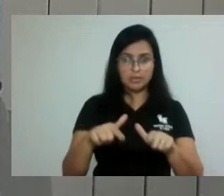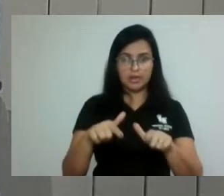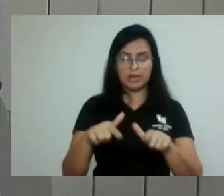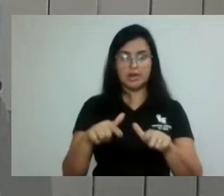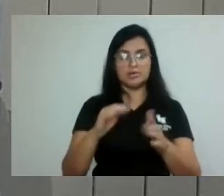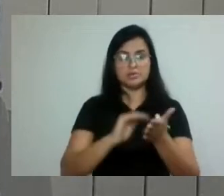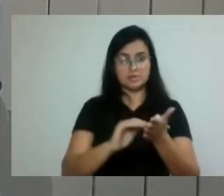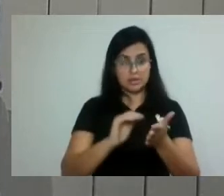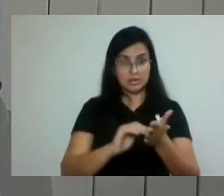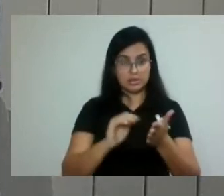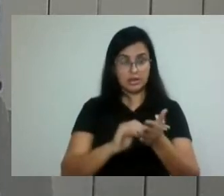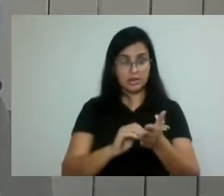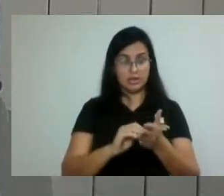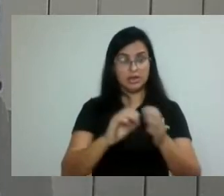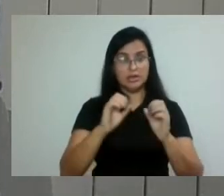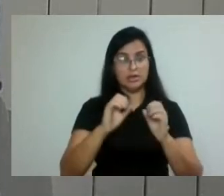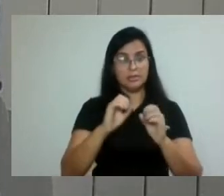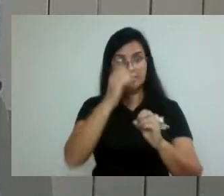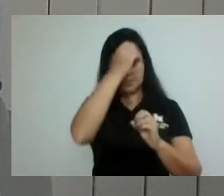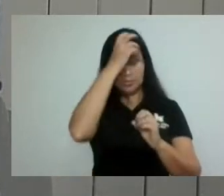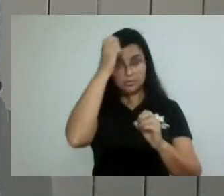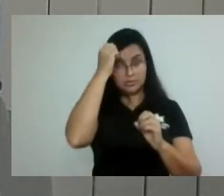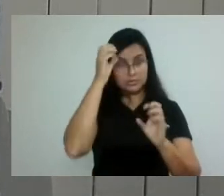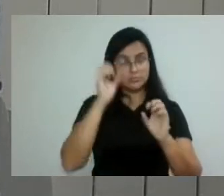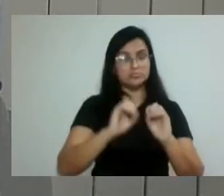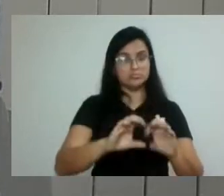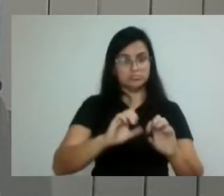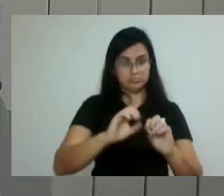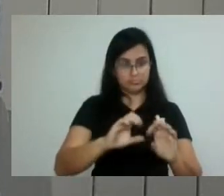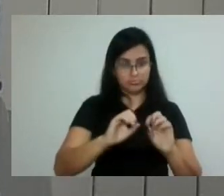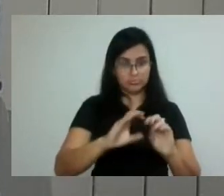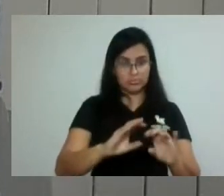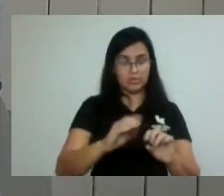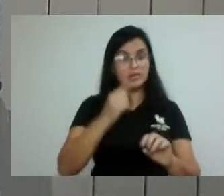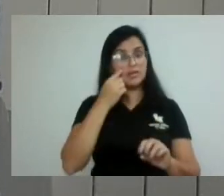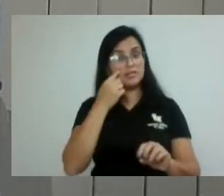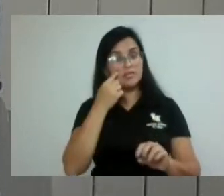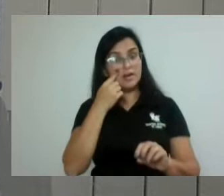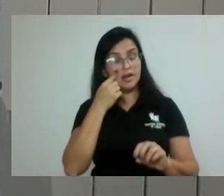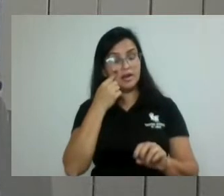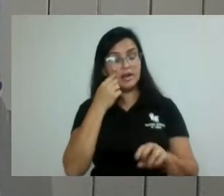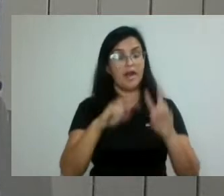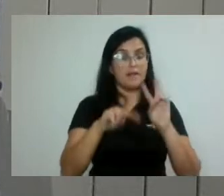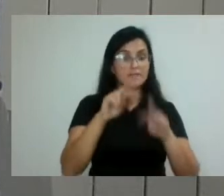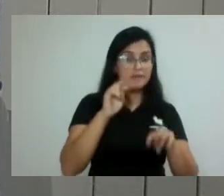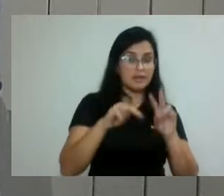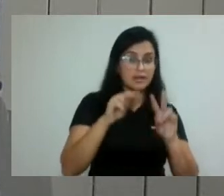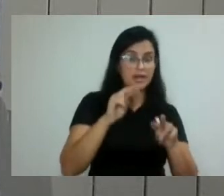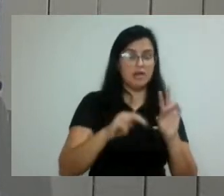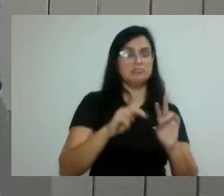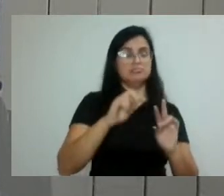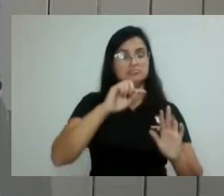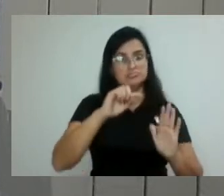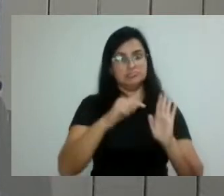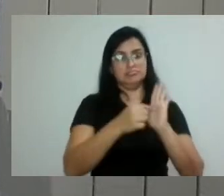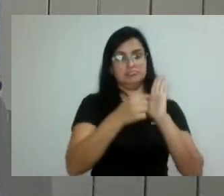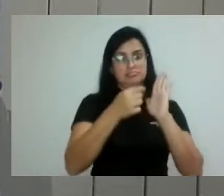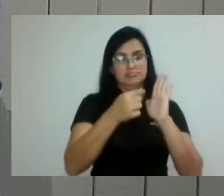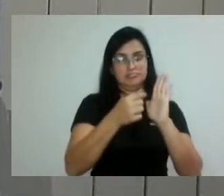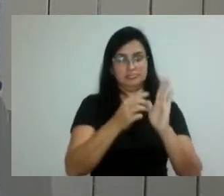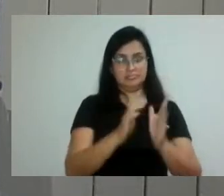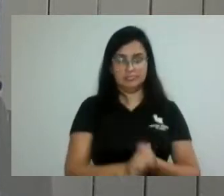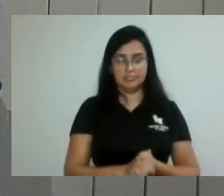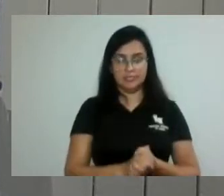Educação, que abrirá o procedimento apuratório acerca da denúncia. Segundo, a ouvidoria geral do